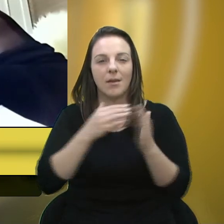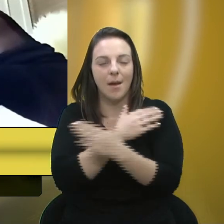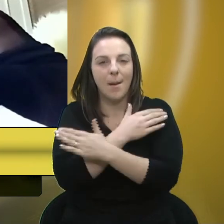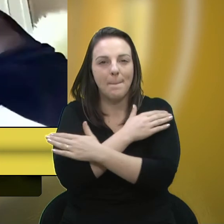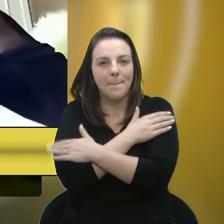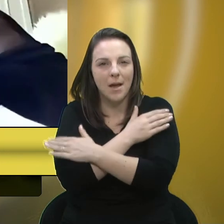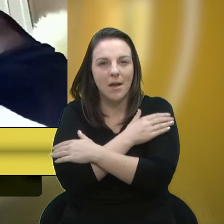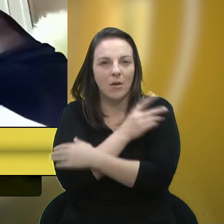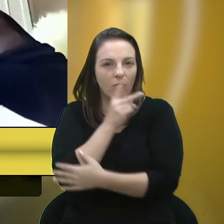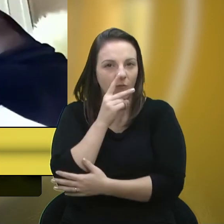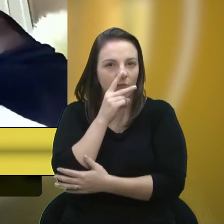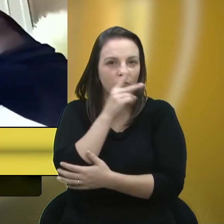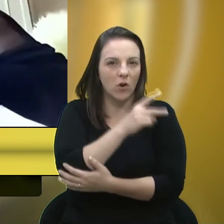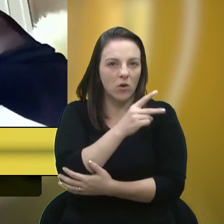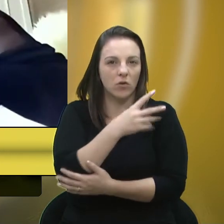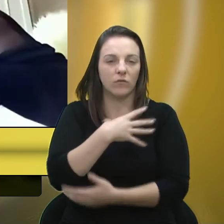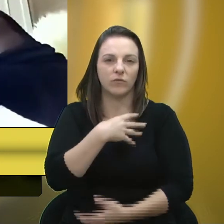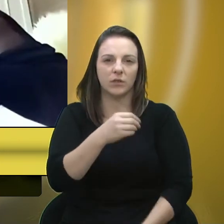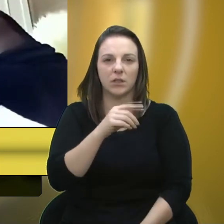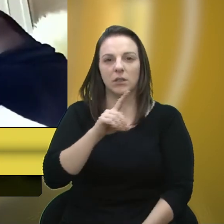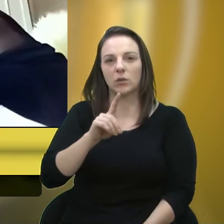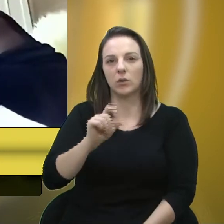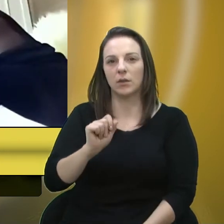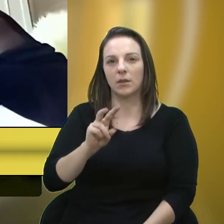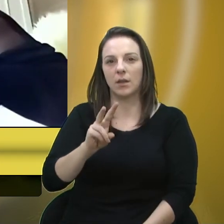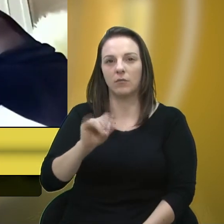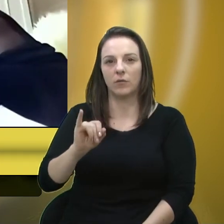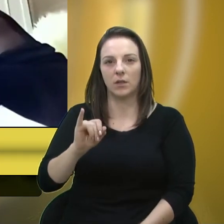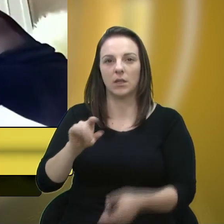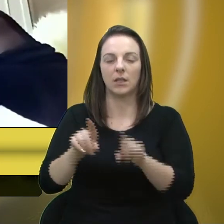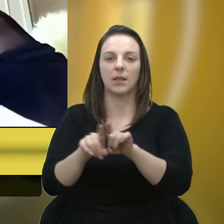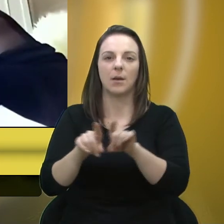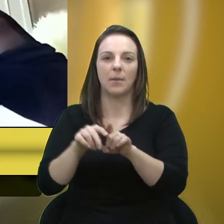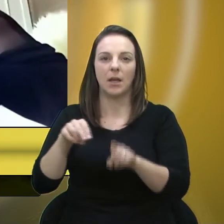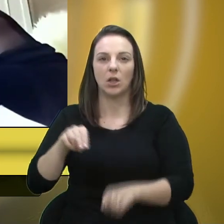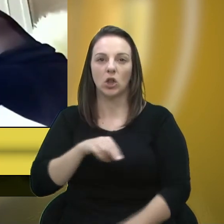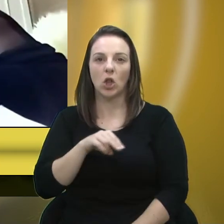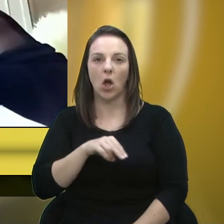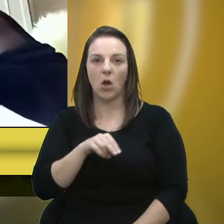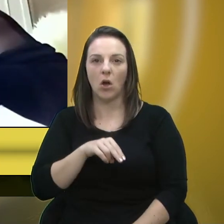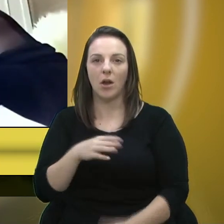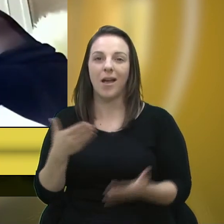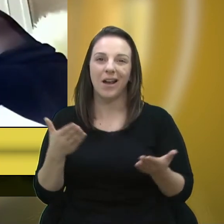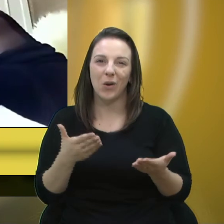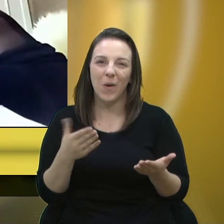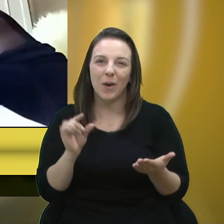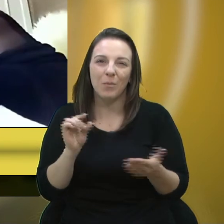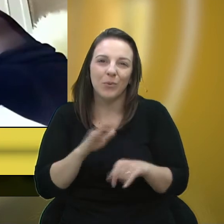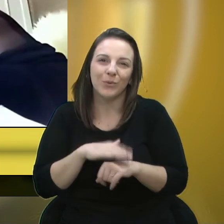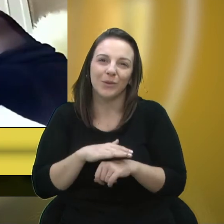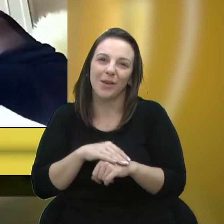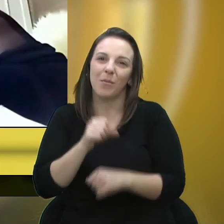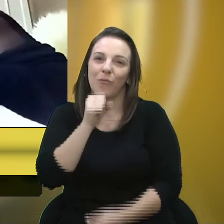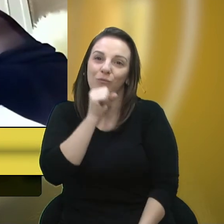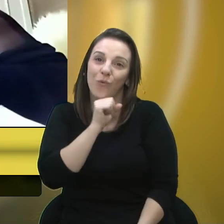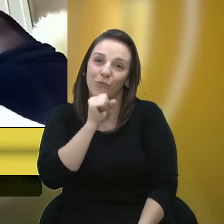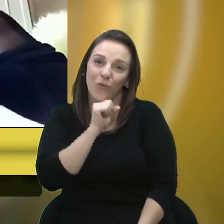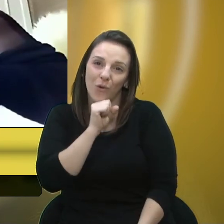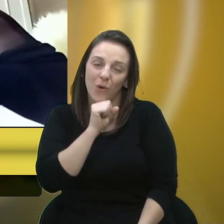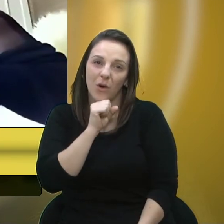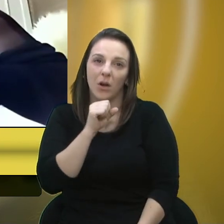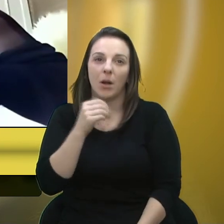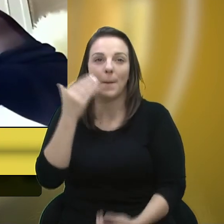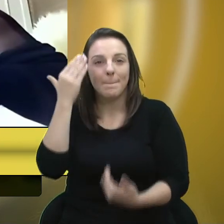ela tinha sido vó, e dizer muito obrigado, Marlene, por tudo que fizestes em prol do teu próximo.